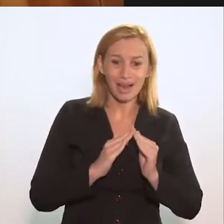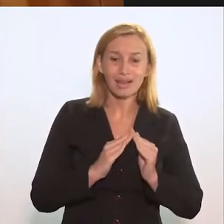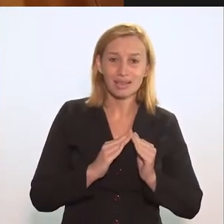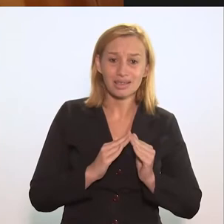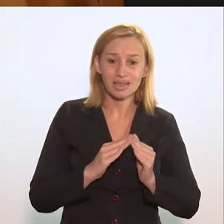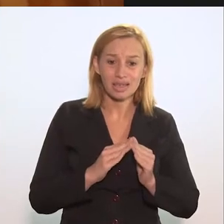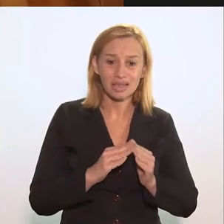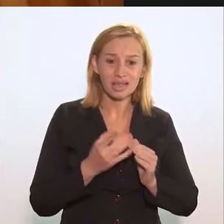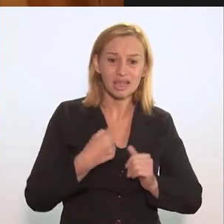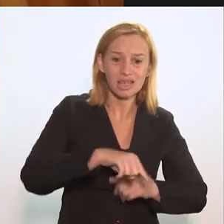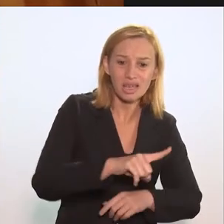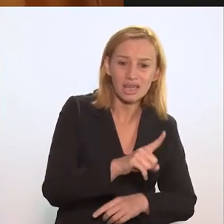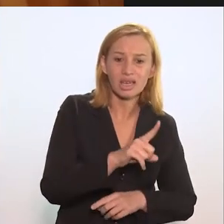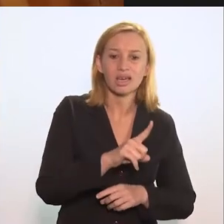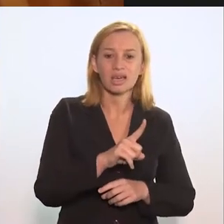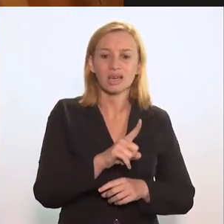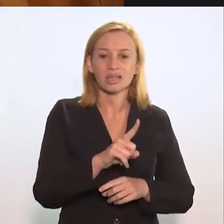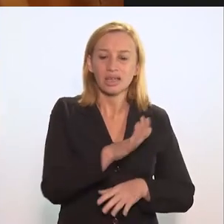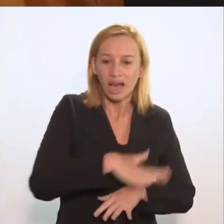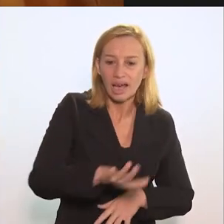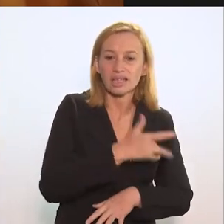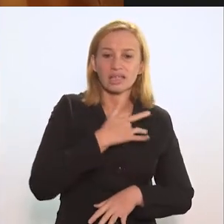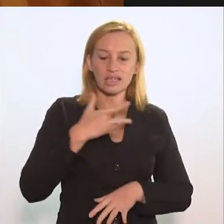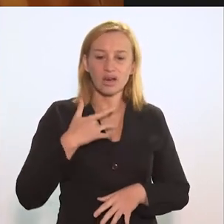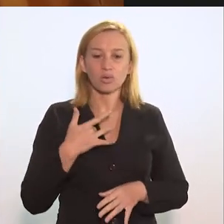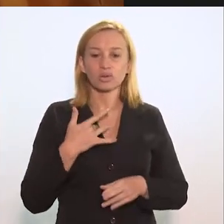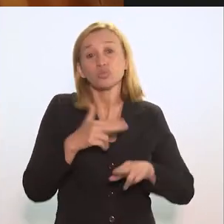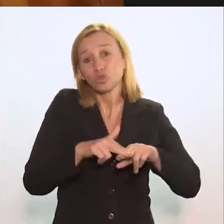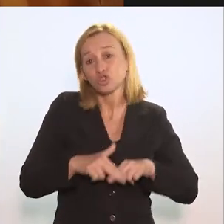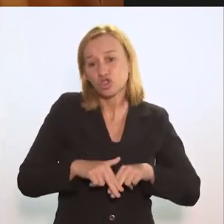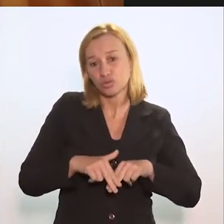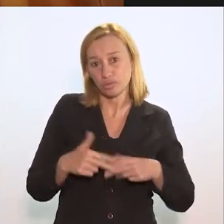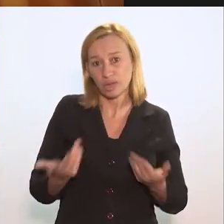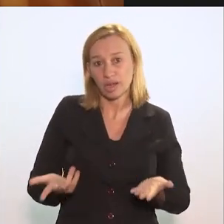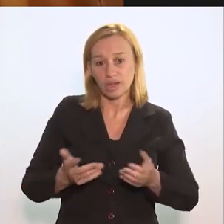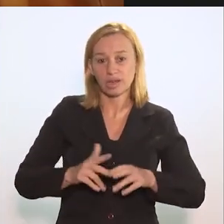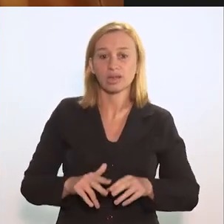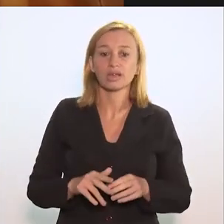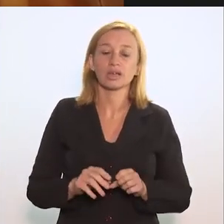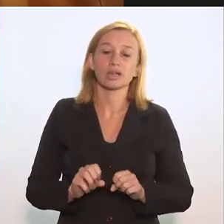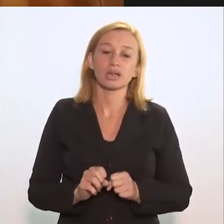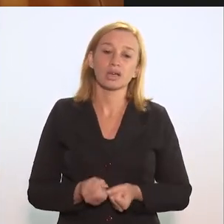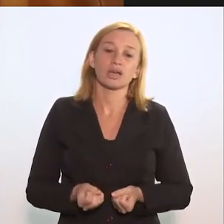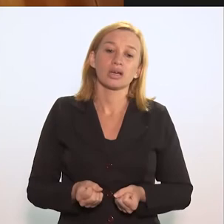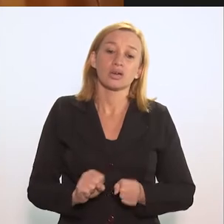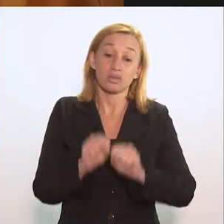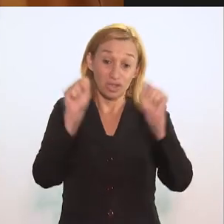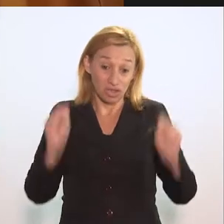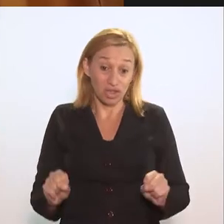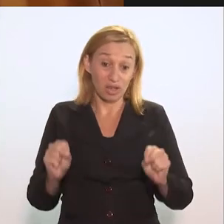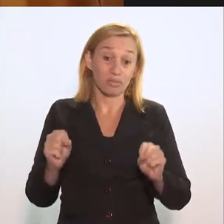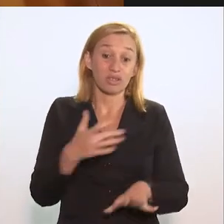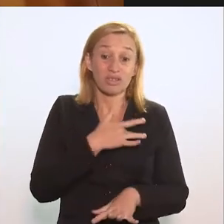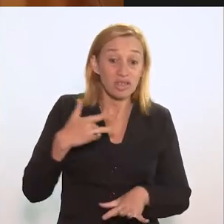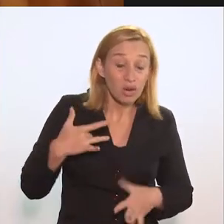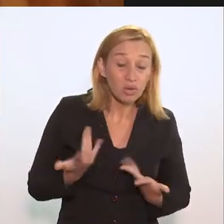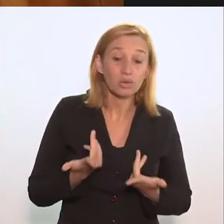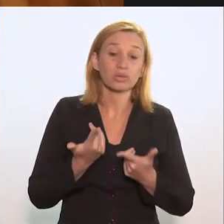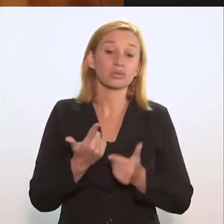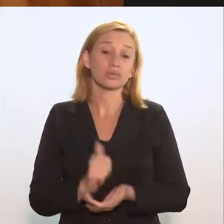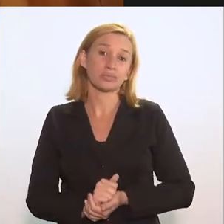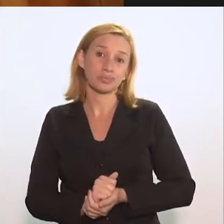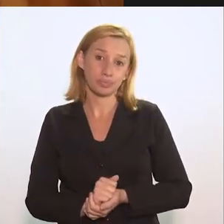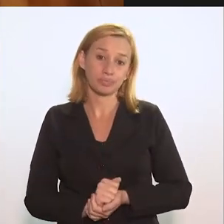em saírem das suas casas e buscarem unidade de saúde, que a gente observa o colapso anunciado do sistema de saúde,